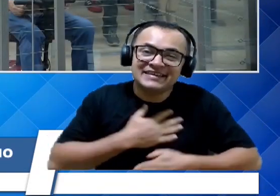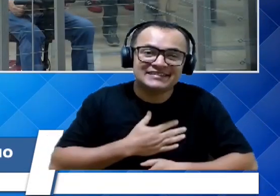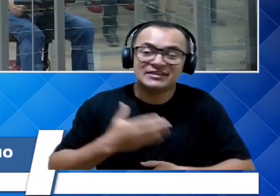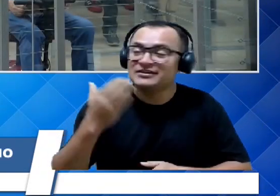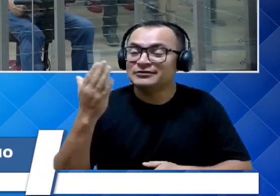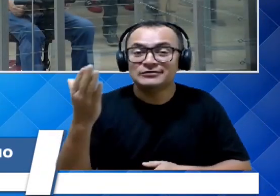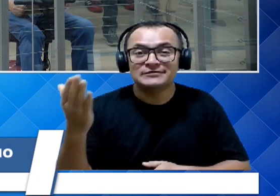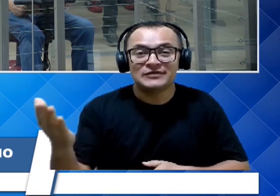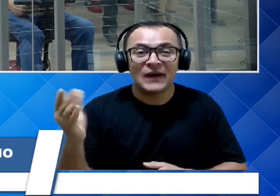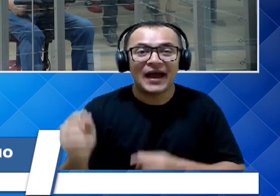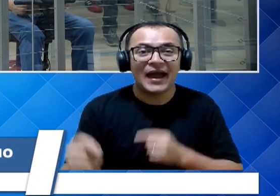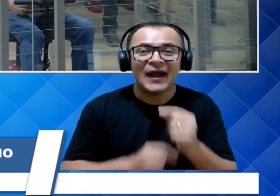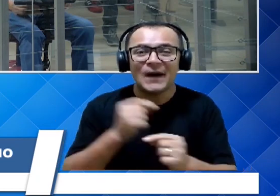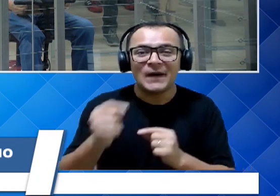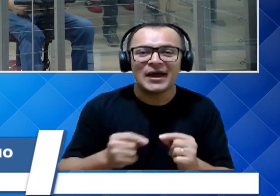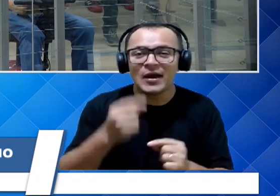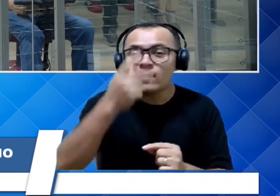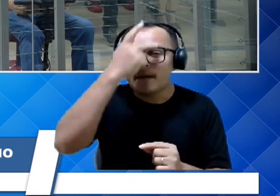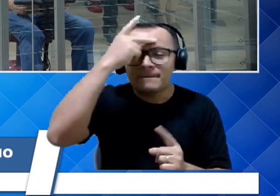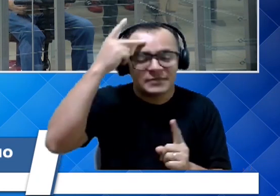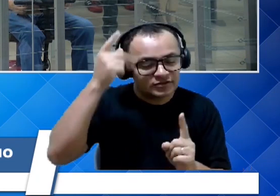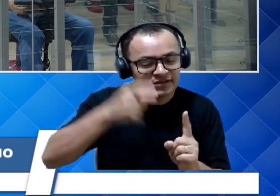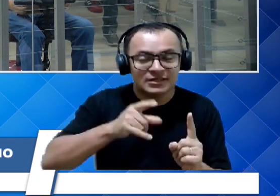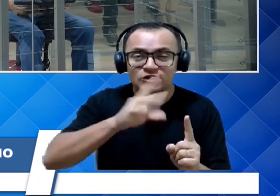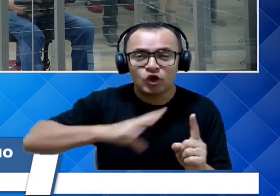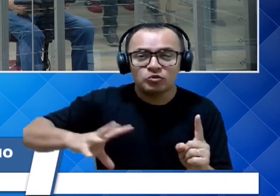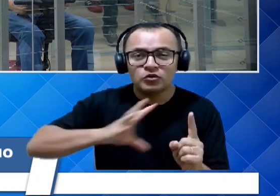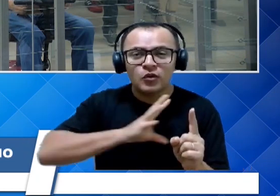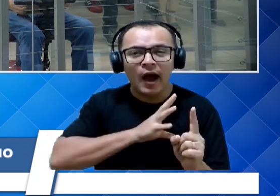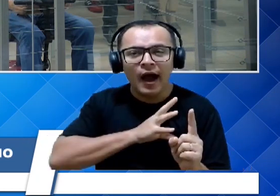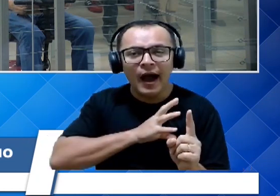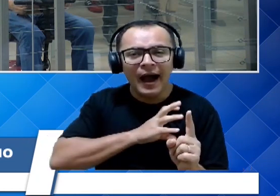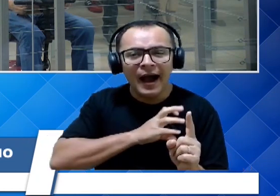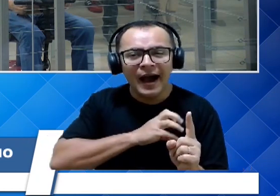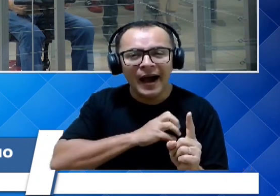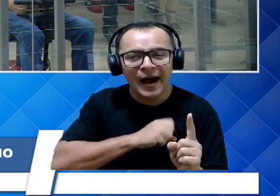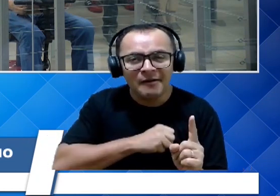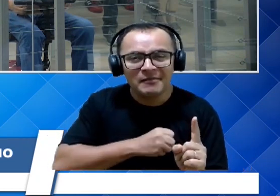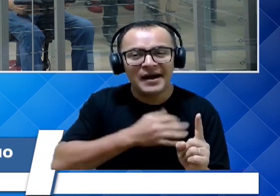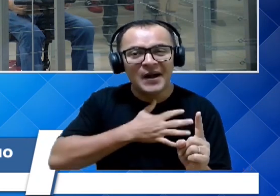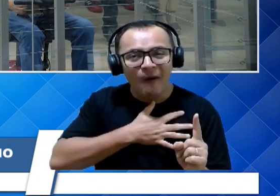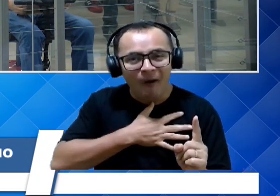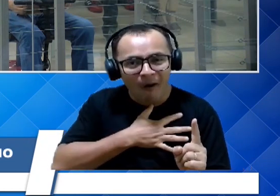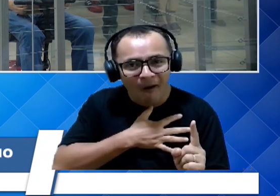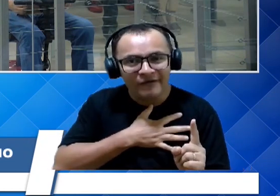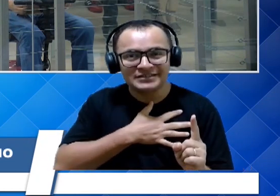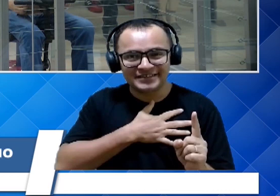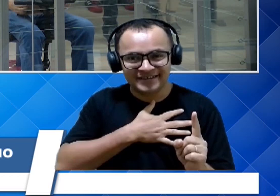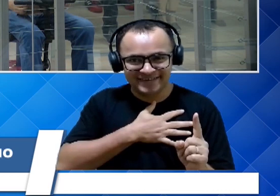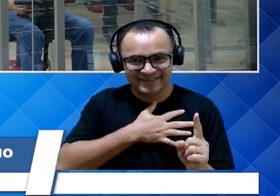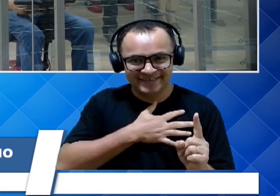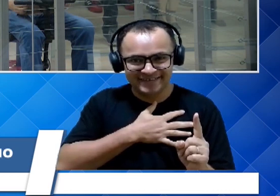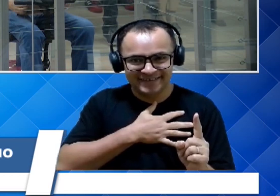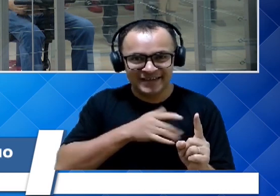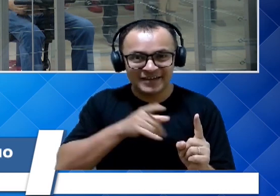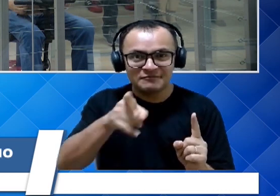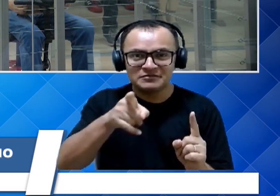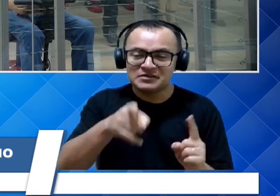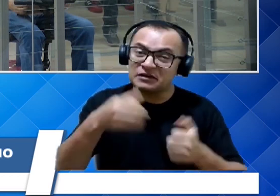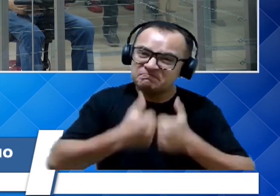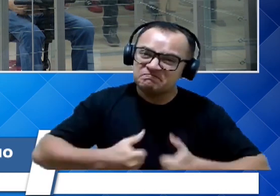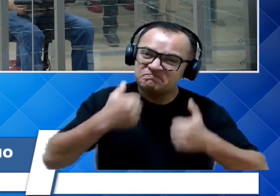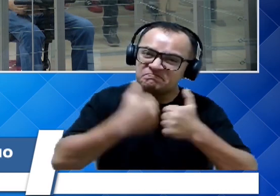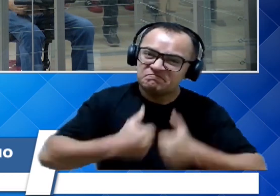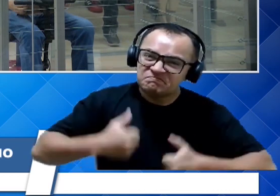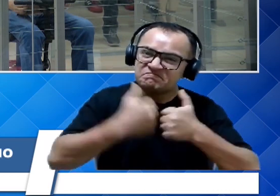muito amada, porque eu nunca vi em tanto tempo militando na vida pública um